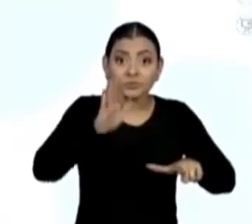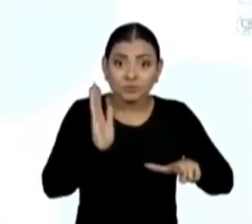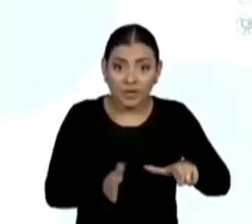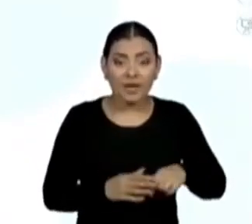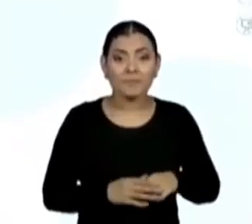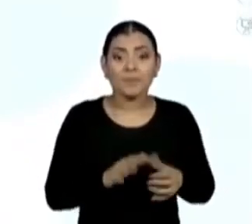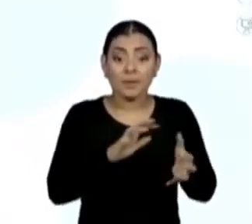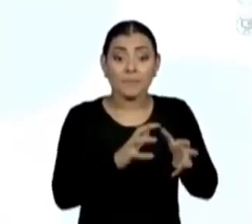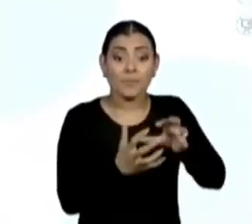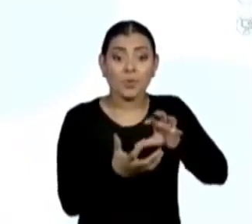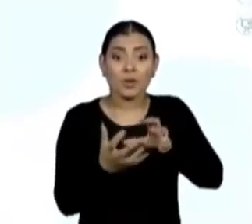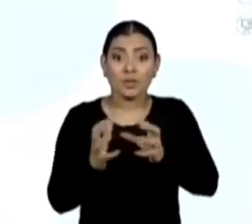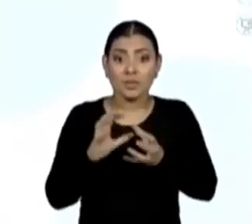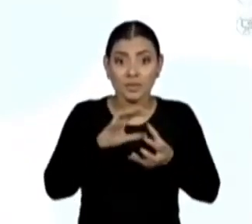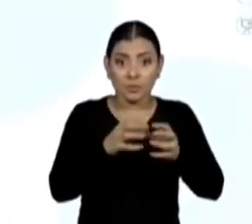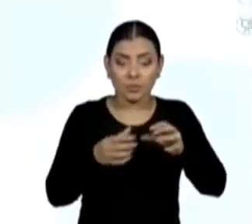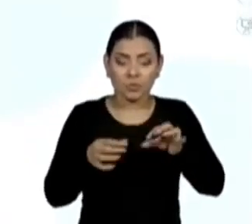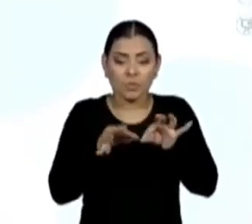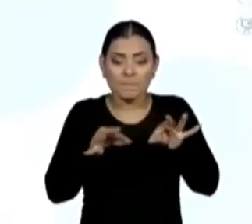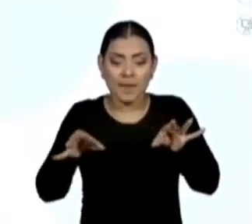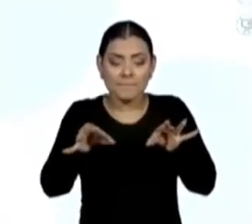polígonos das faces,